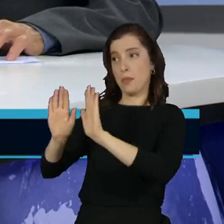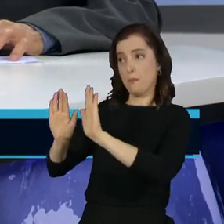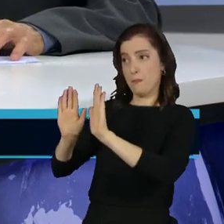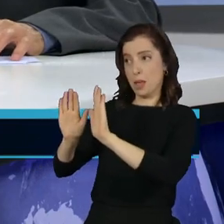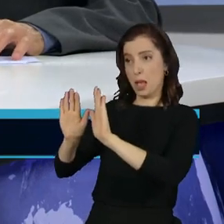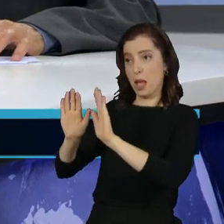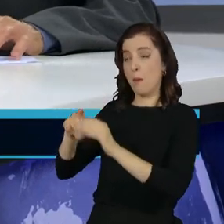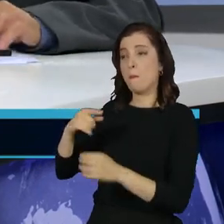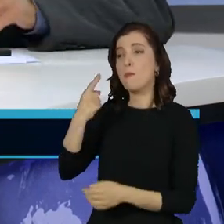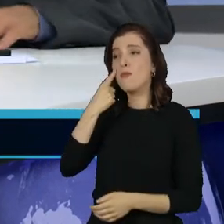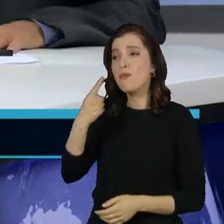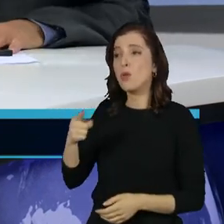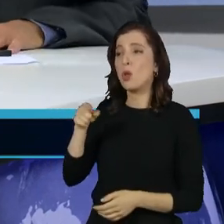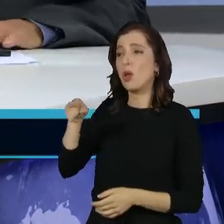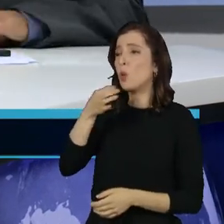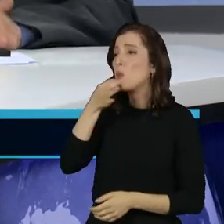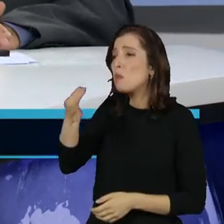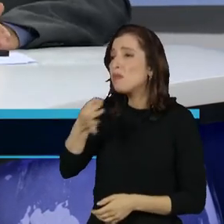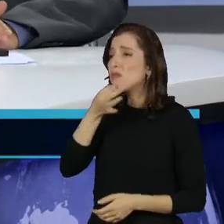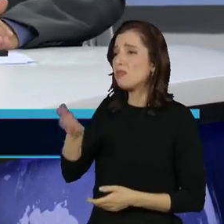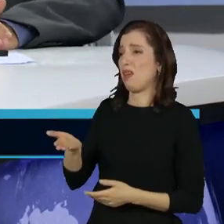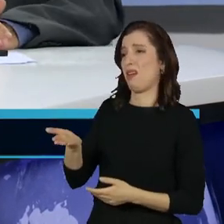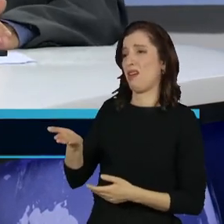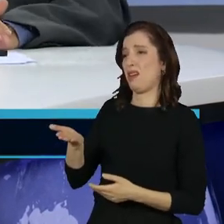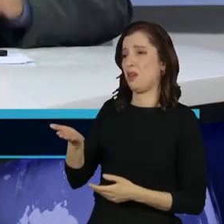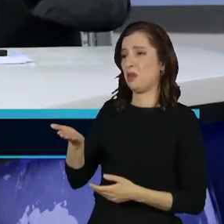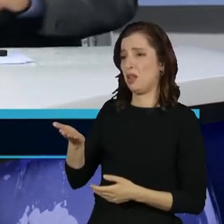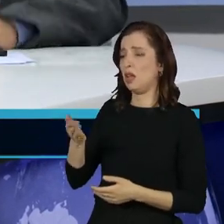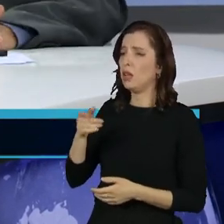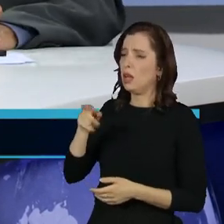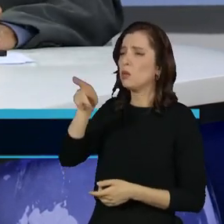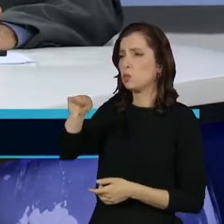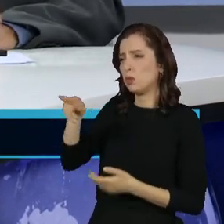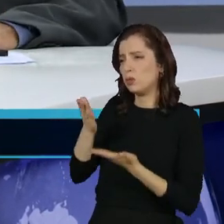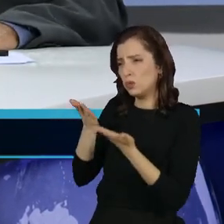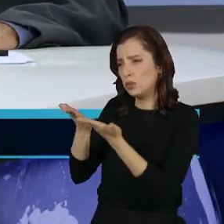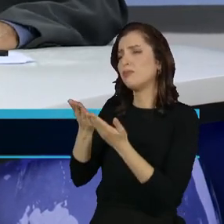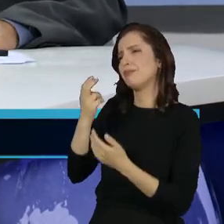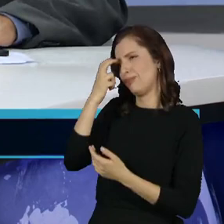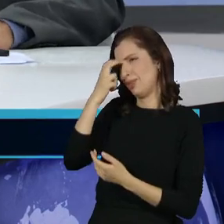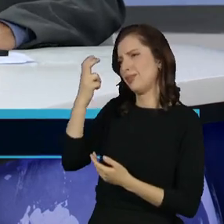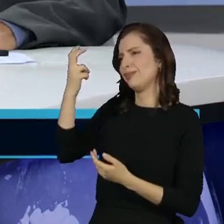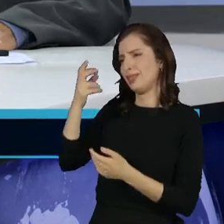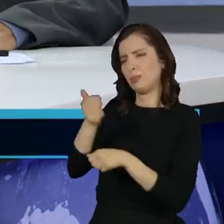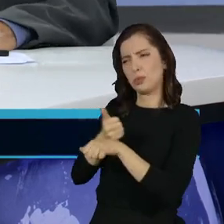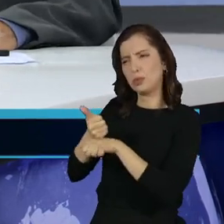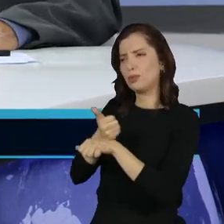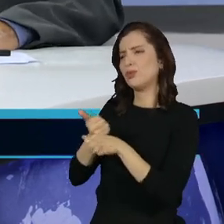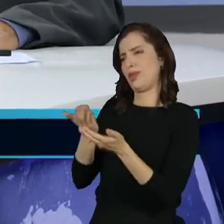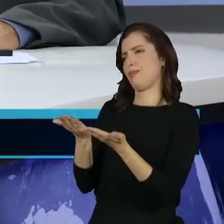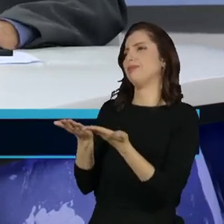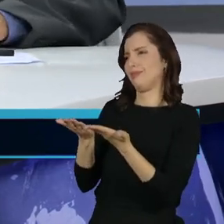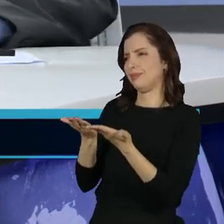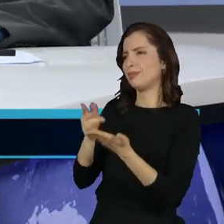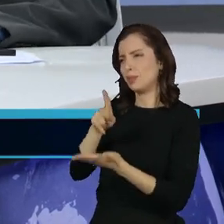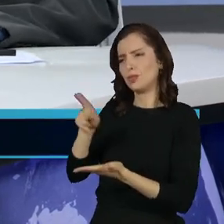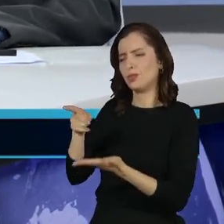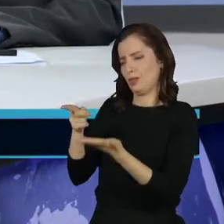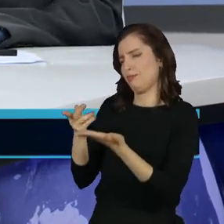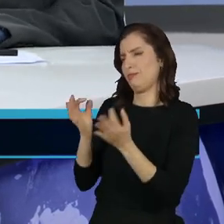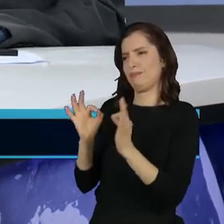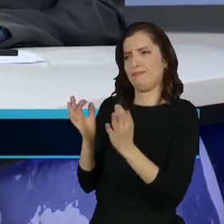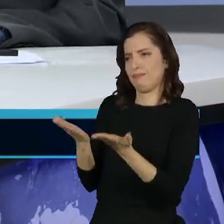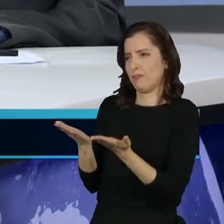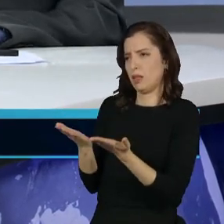Eu sabia, eu só queria que a senhora, com a sua título de professora, nos desse a todos uma lição, que é desonerar